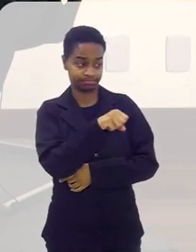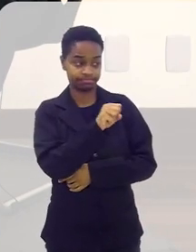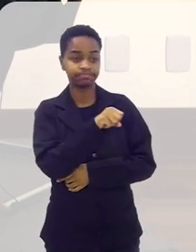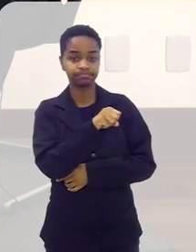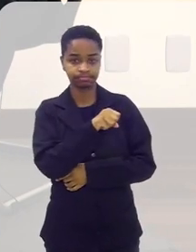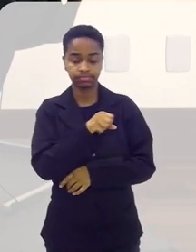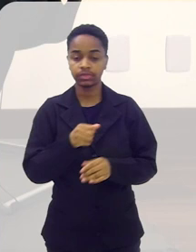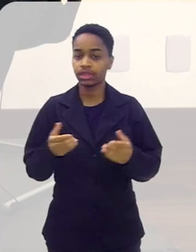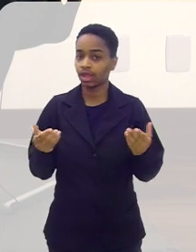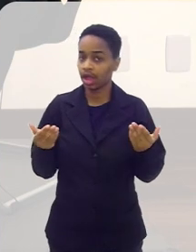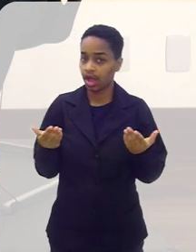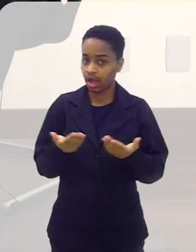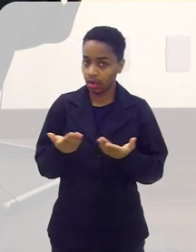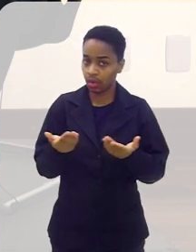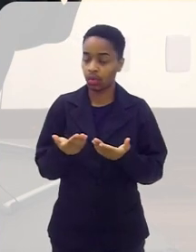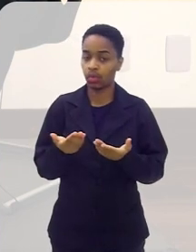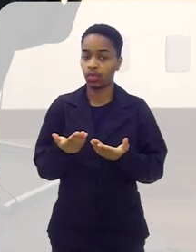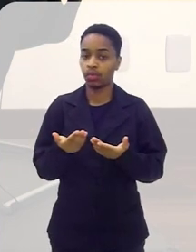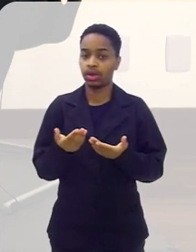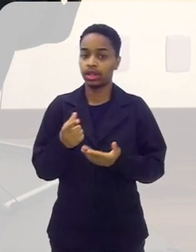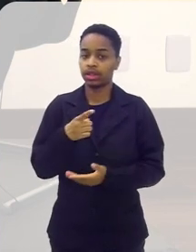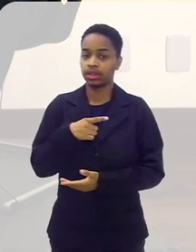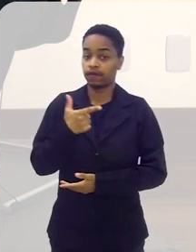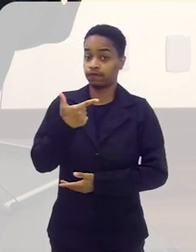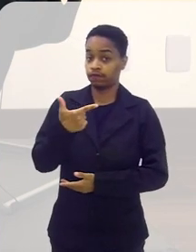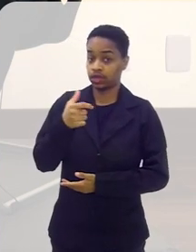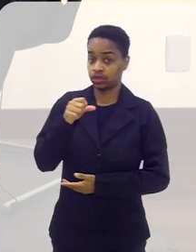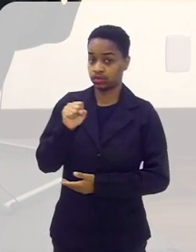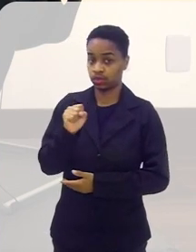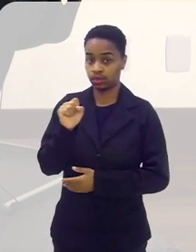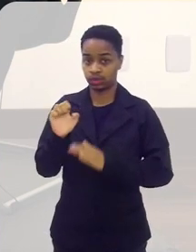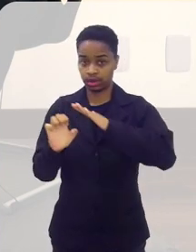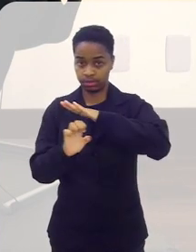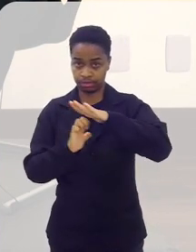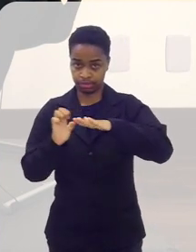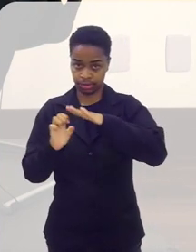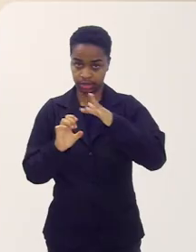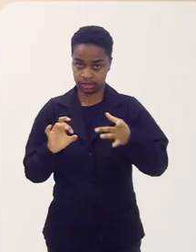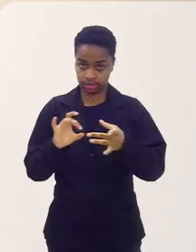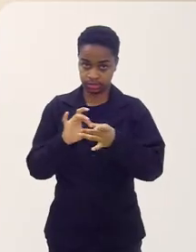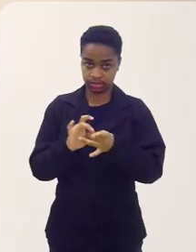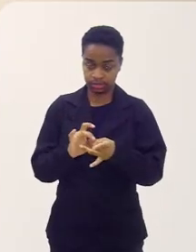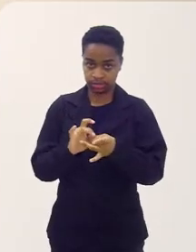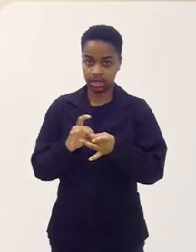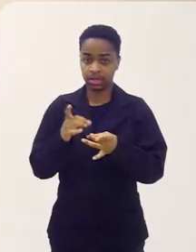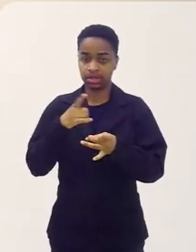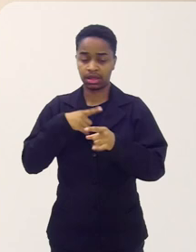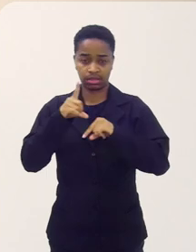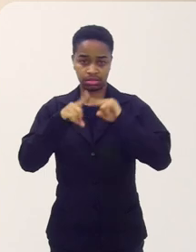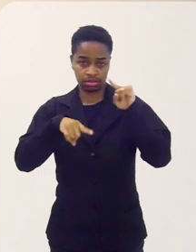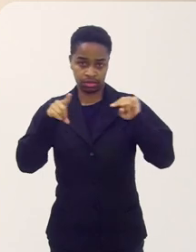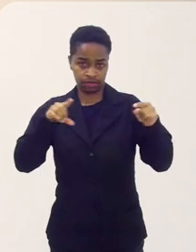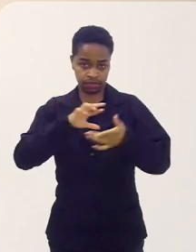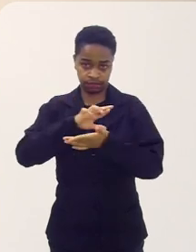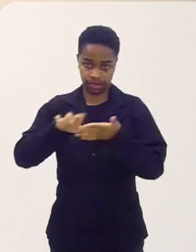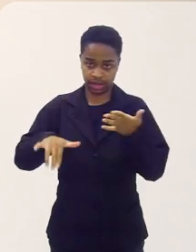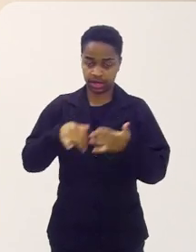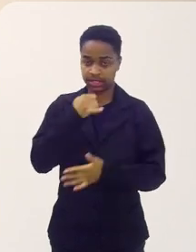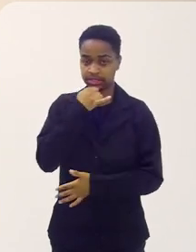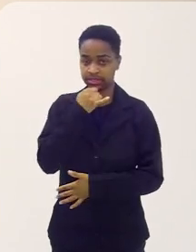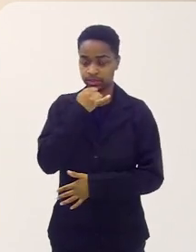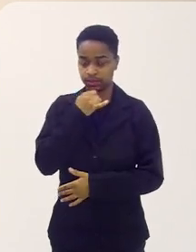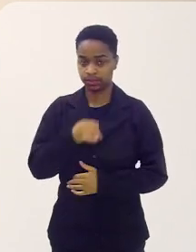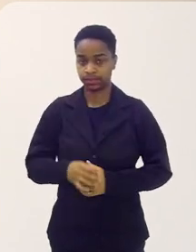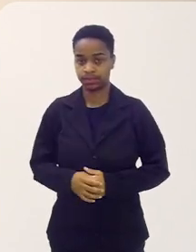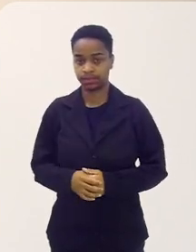Sim. Atualmente, nós temos 28 empresas associadas, com diferentes níveis, né? Por exemplo,